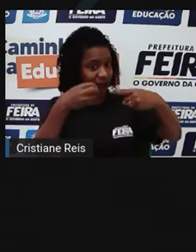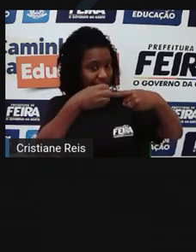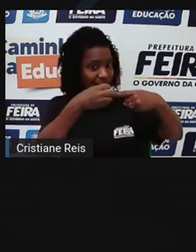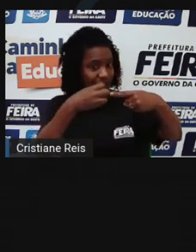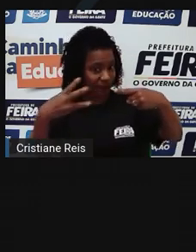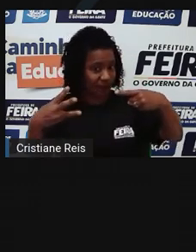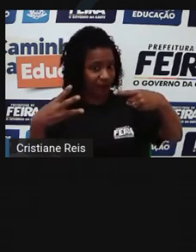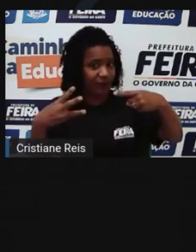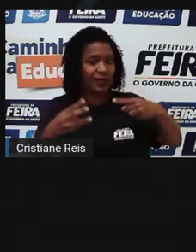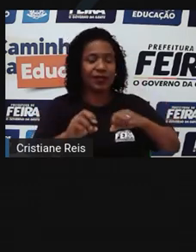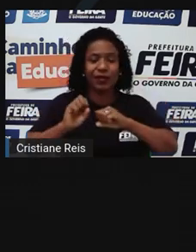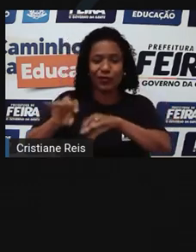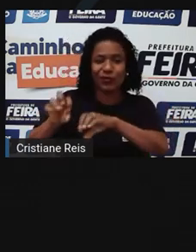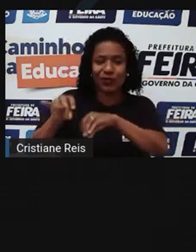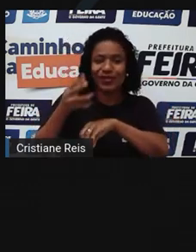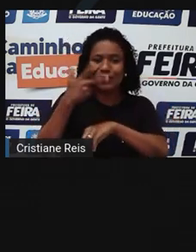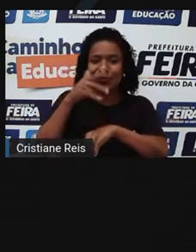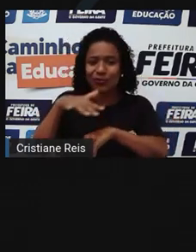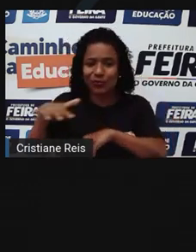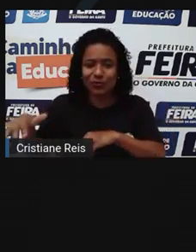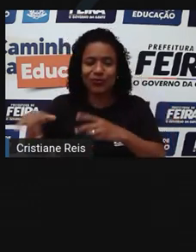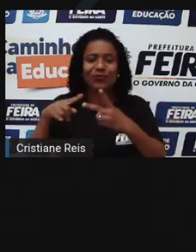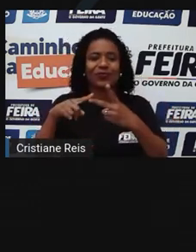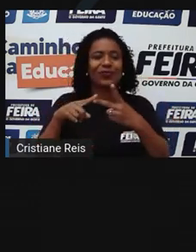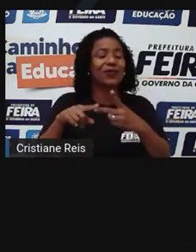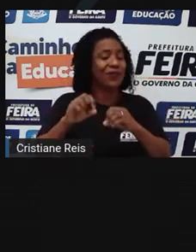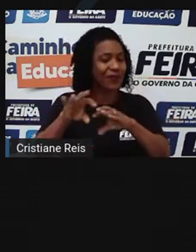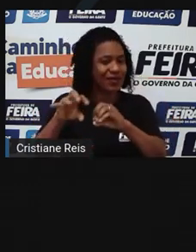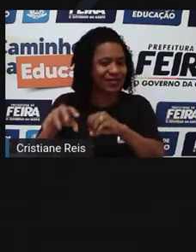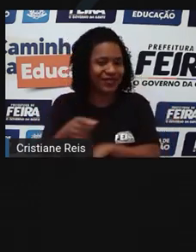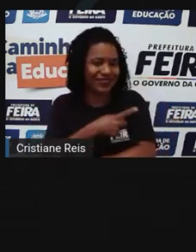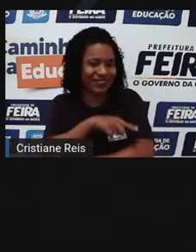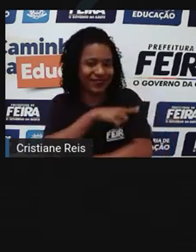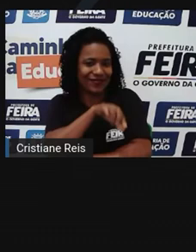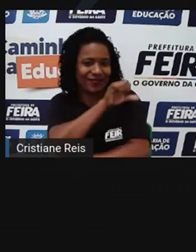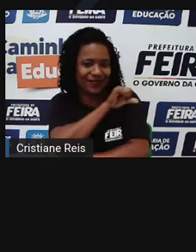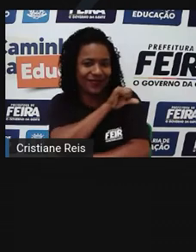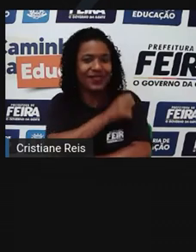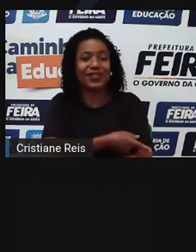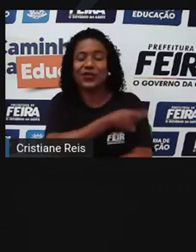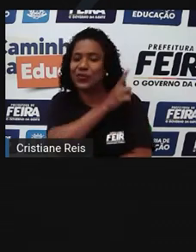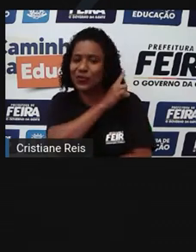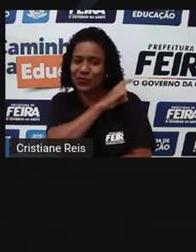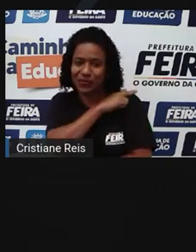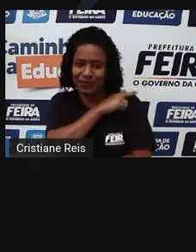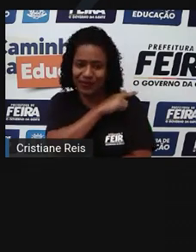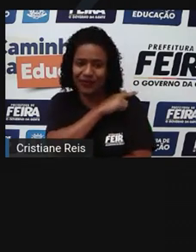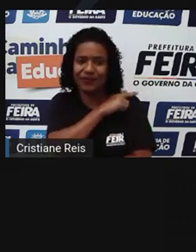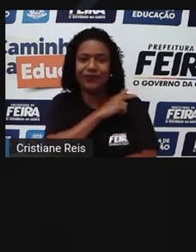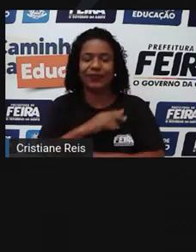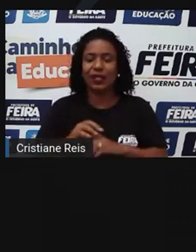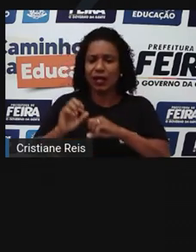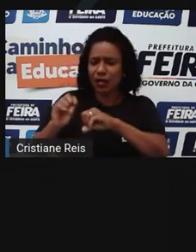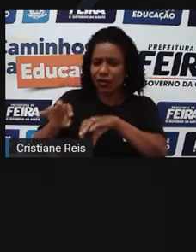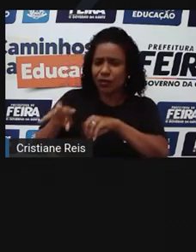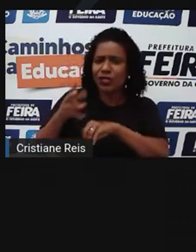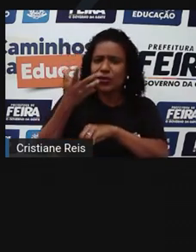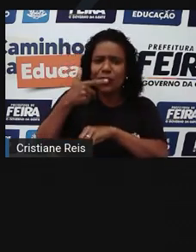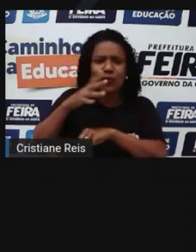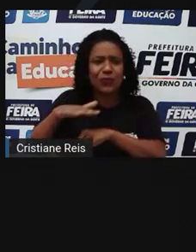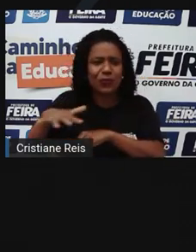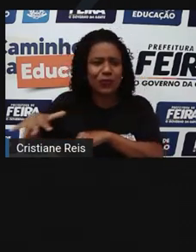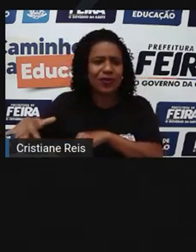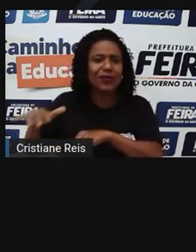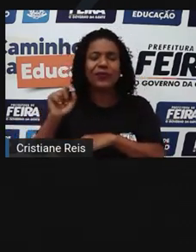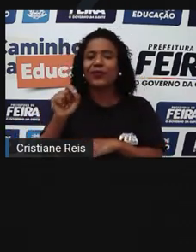A educação infantil, ensino fundamental e ensino médio. A educação infantil, como primeira etapa de educação